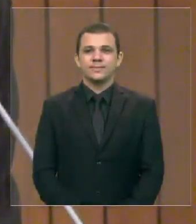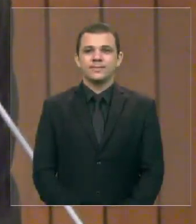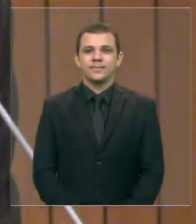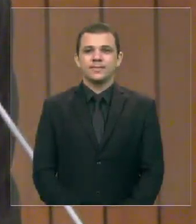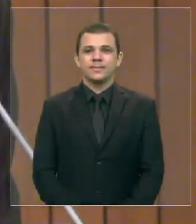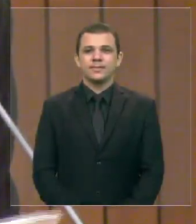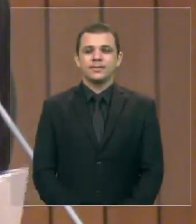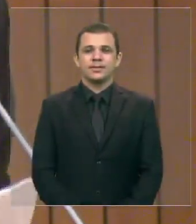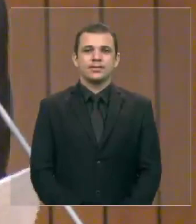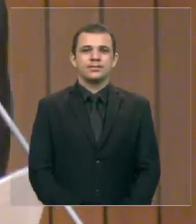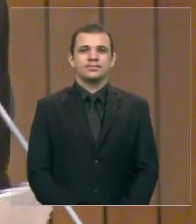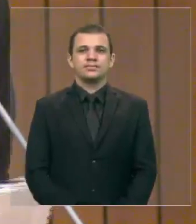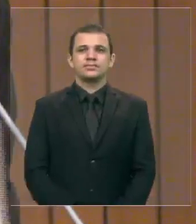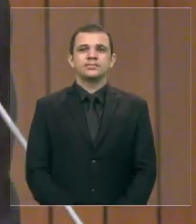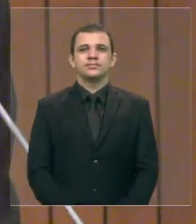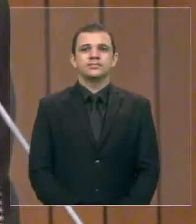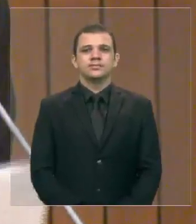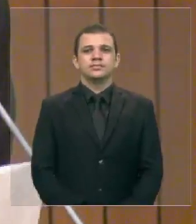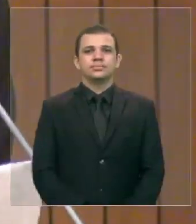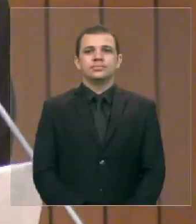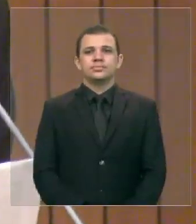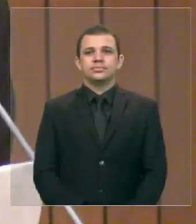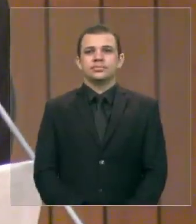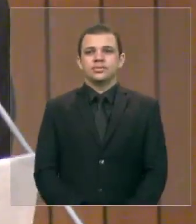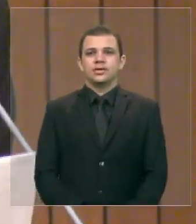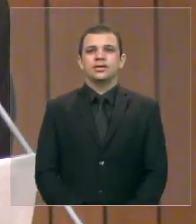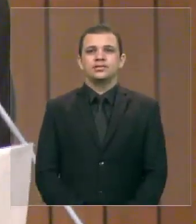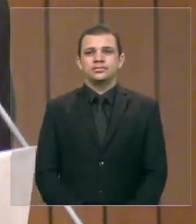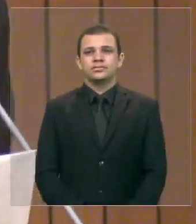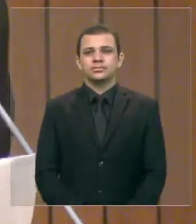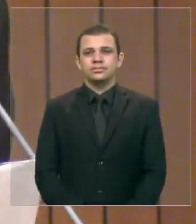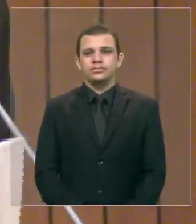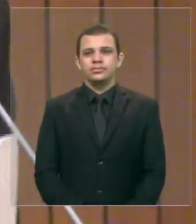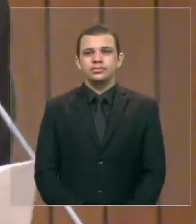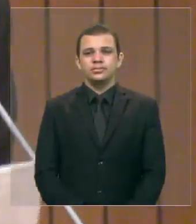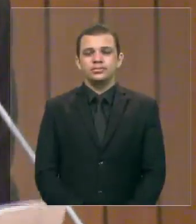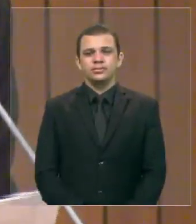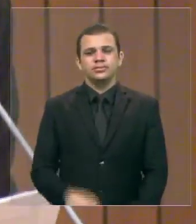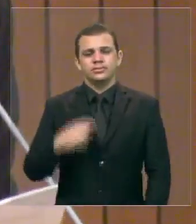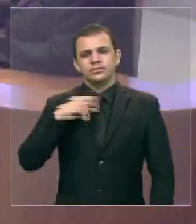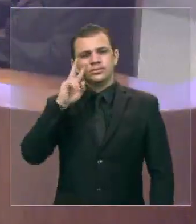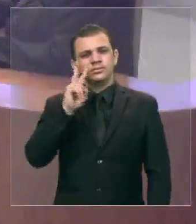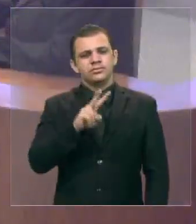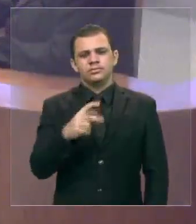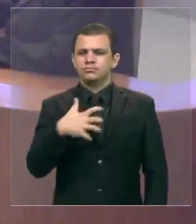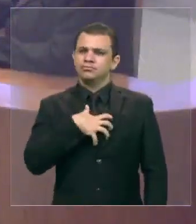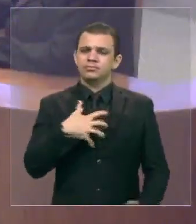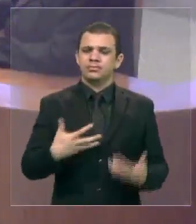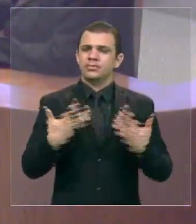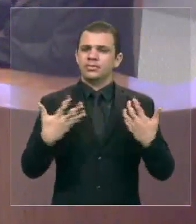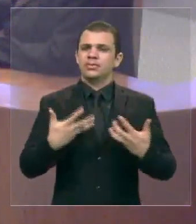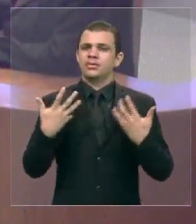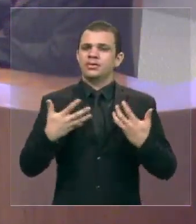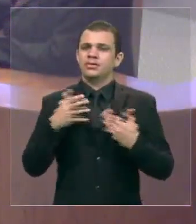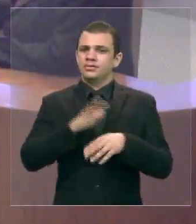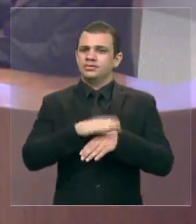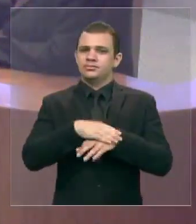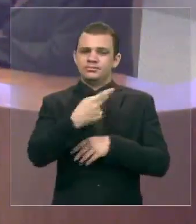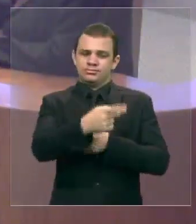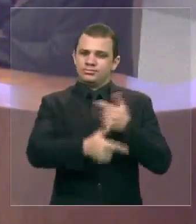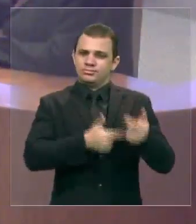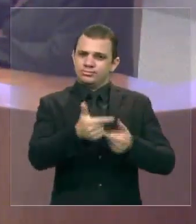Eu, olhando, até a gente ficar alegre com esse tipo de evento,